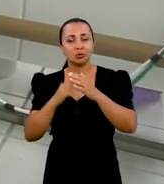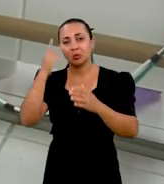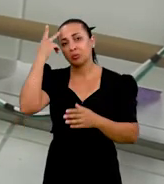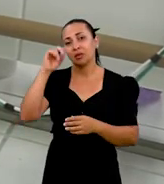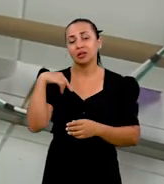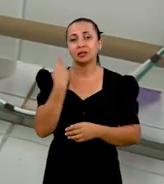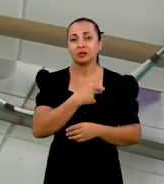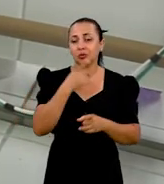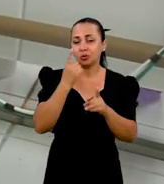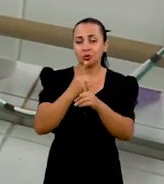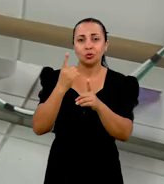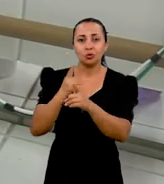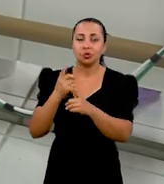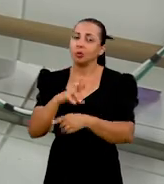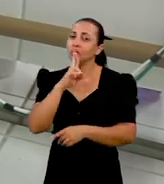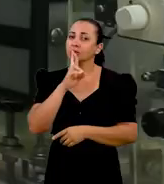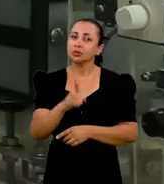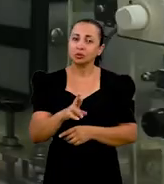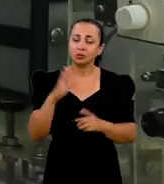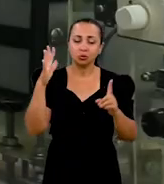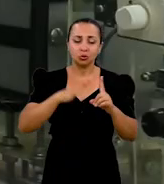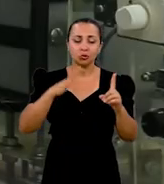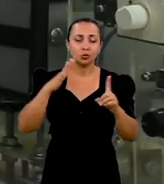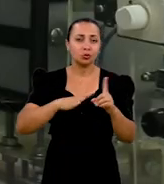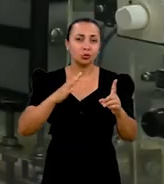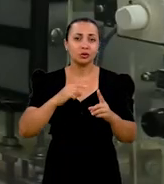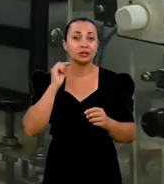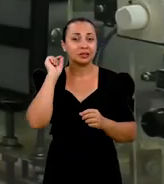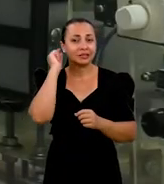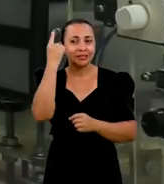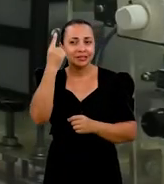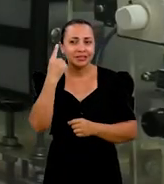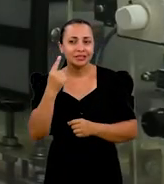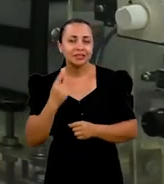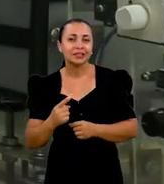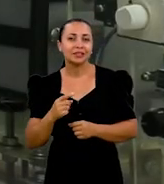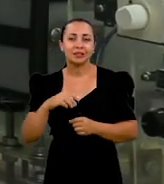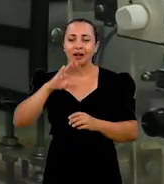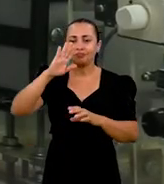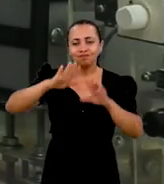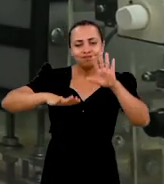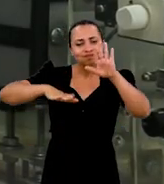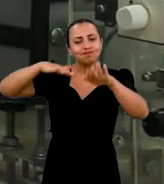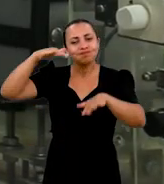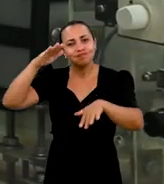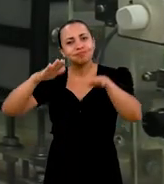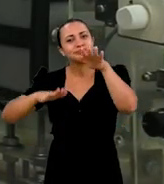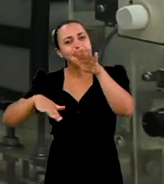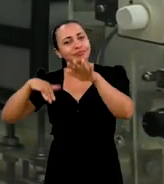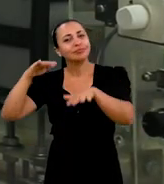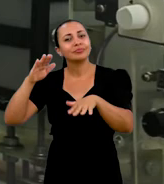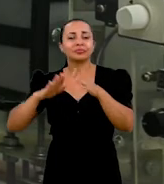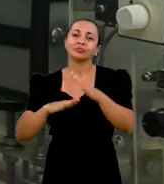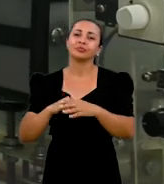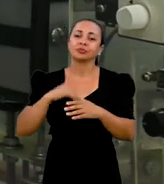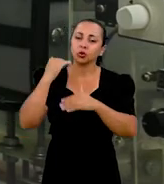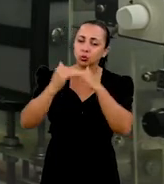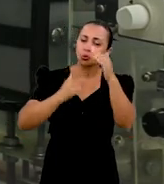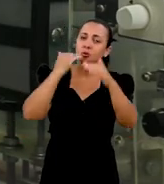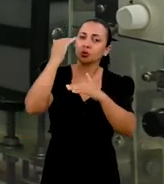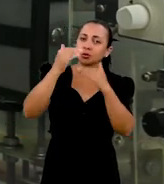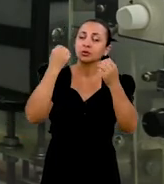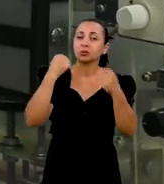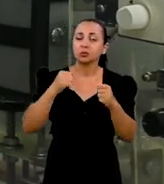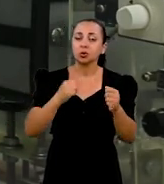tempo para que a gente encontre, então, essa resposta da influência de cada variável é bem encurtado. Então, as variáveis dos